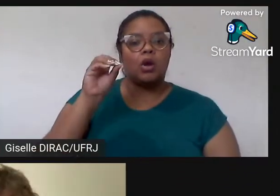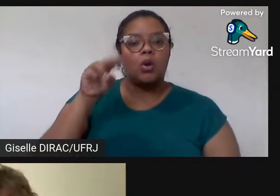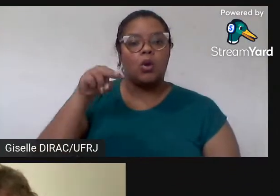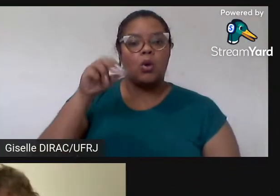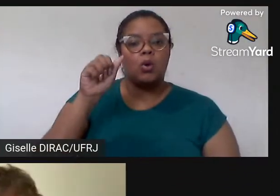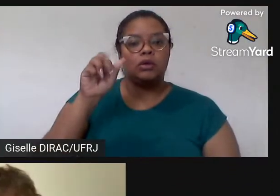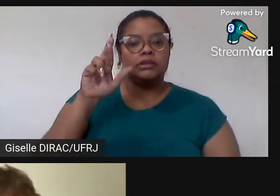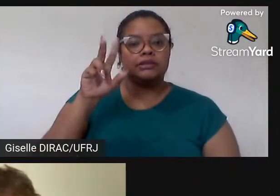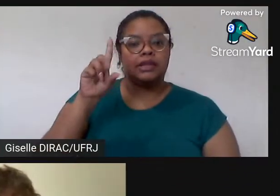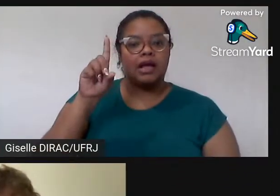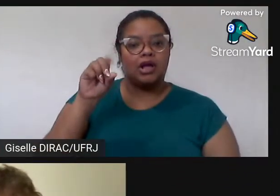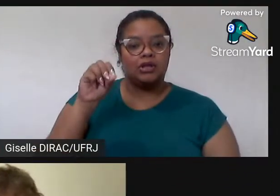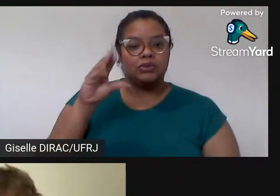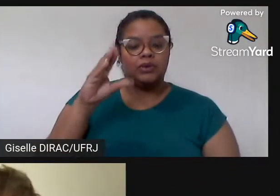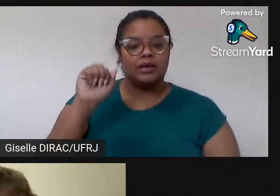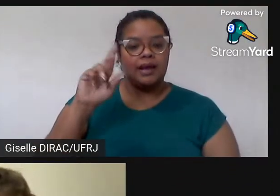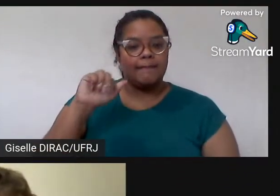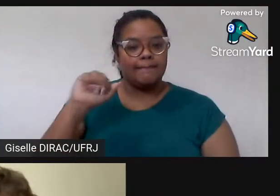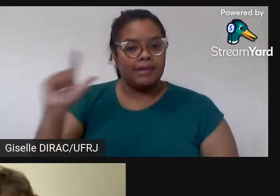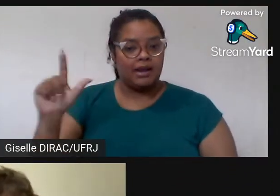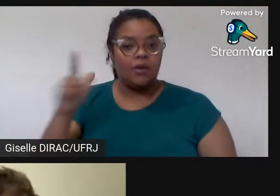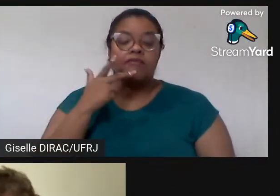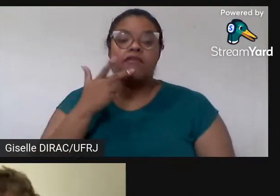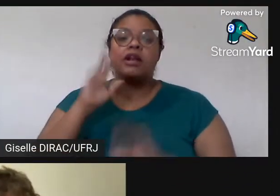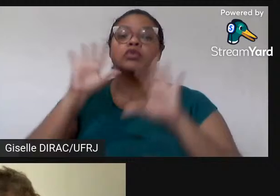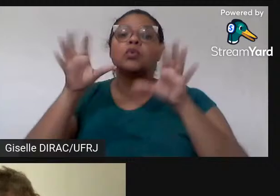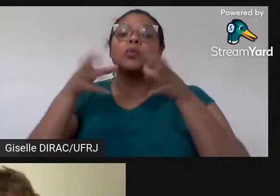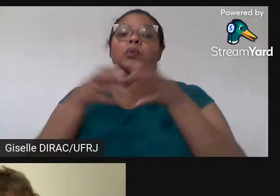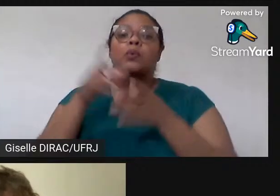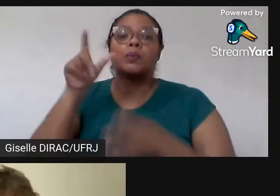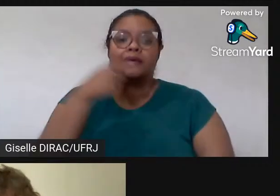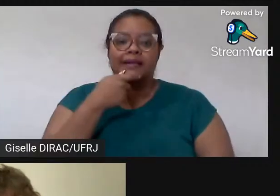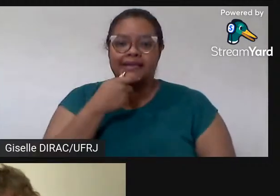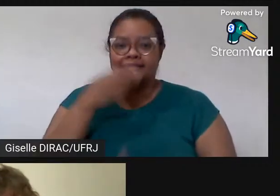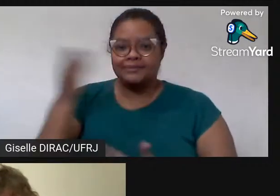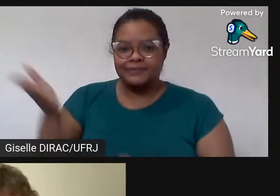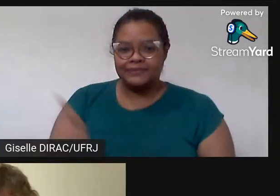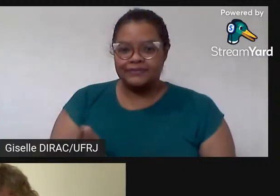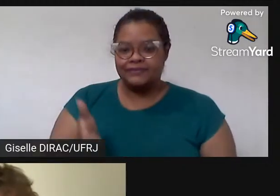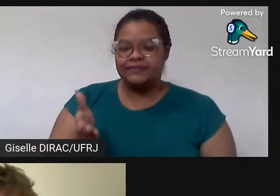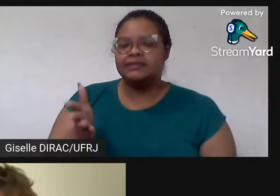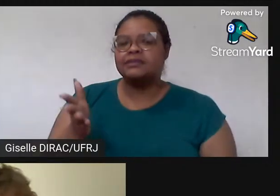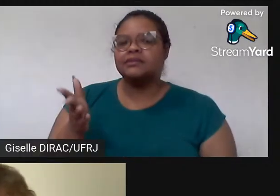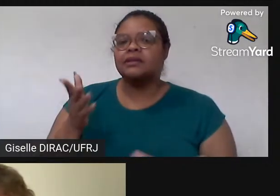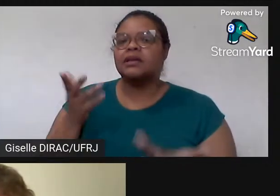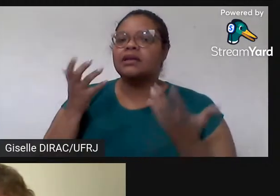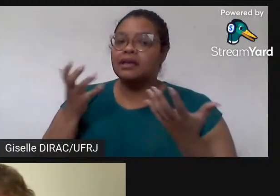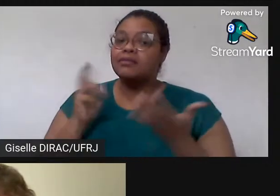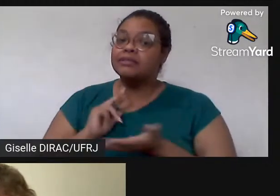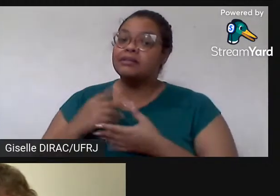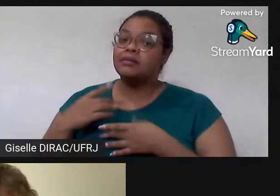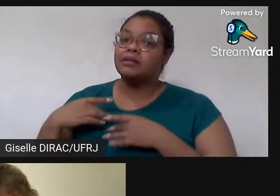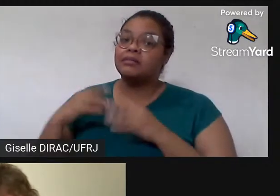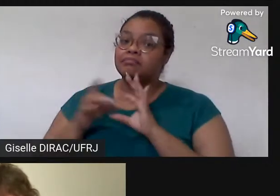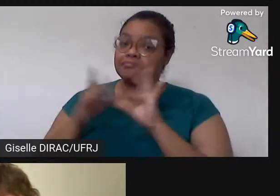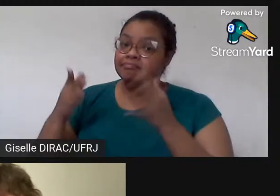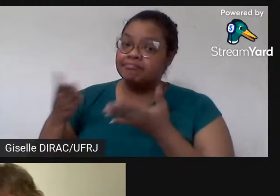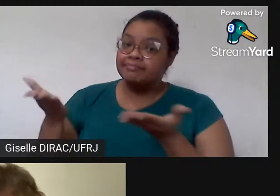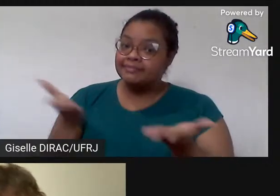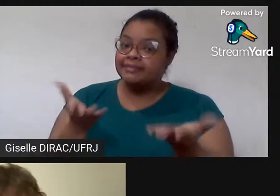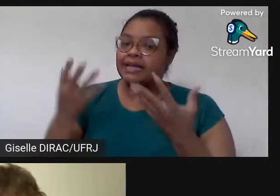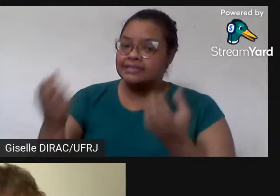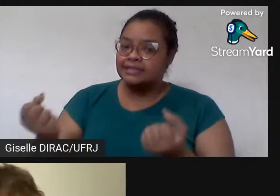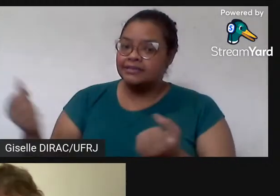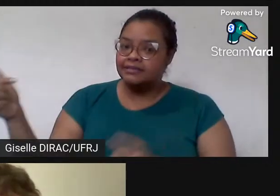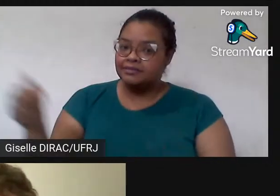que vai falar um pouquinho para a gente sobre a comissão de inglês. Bem-vindo, Léo. Obrigada por ter sido disponibilizado para falar um pouquinho para